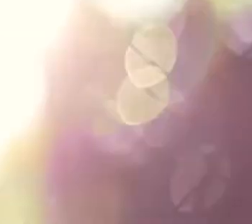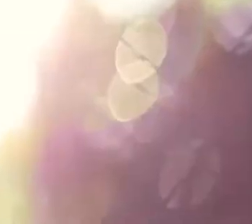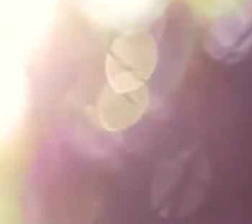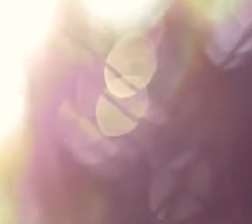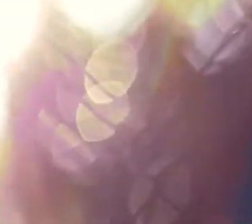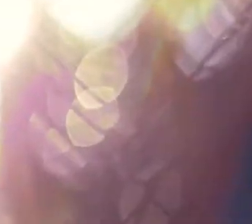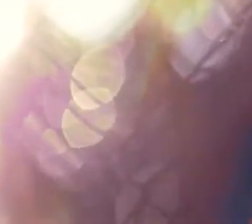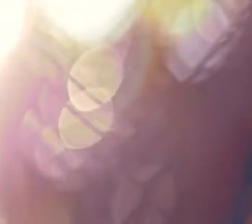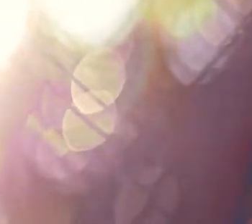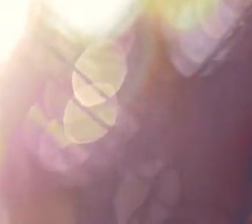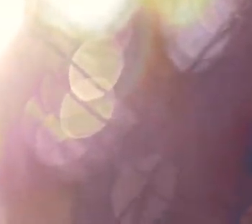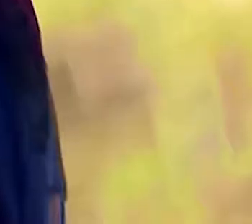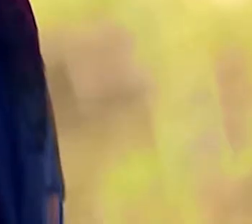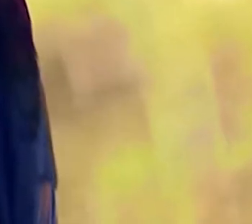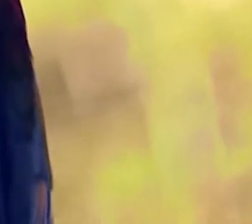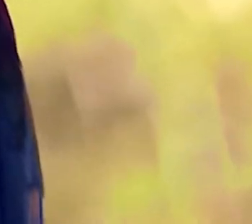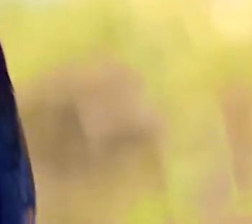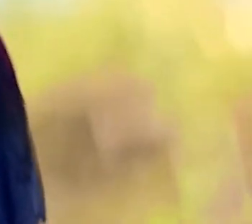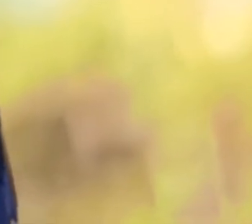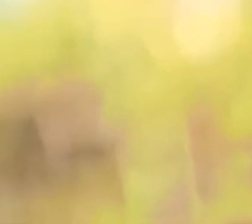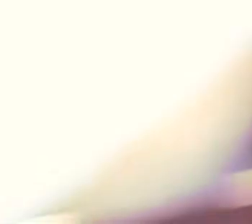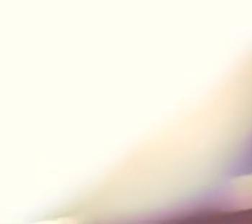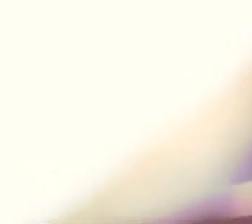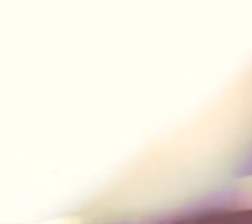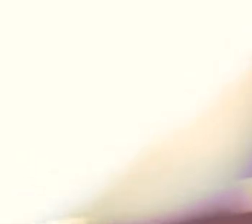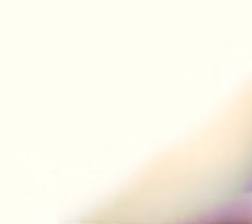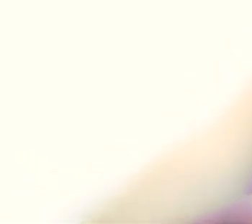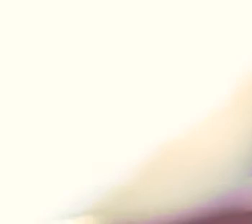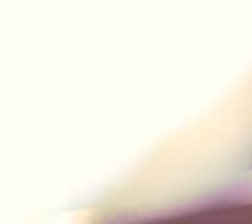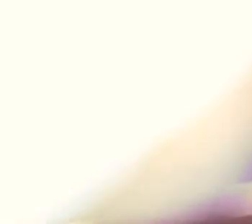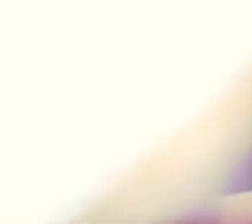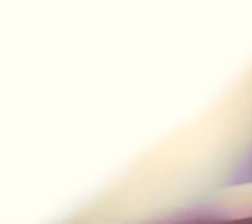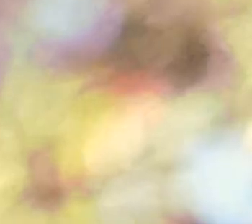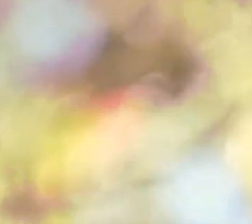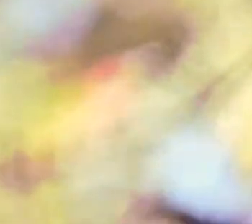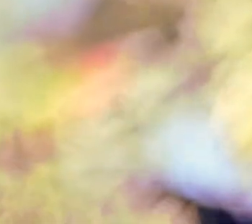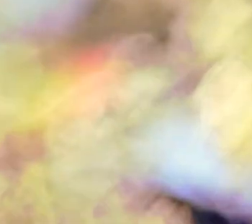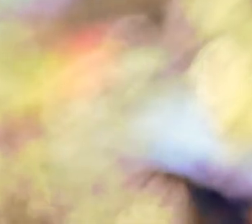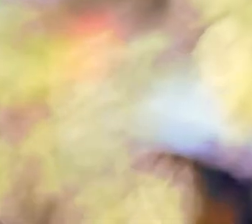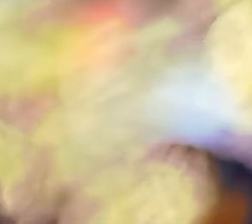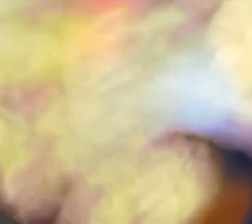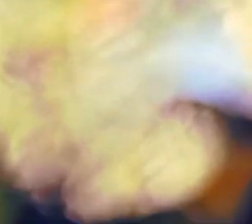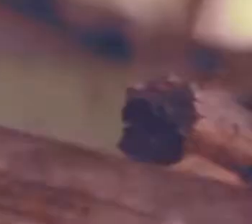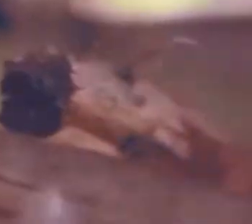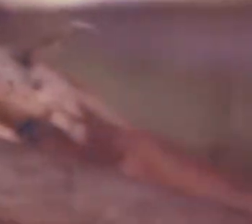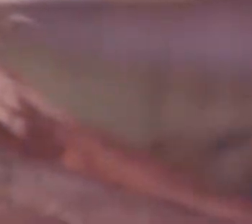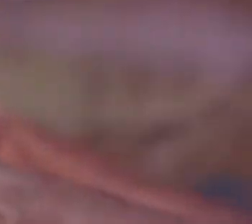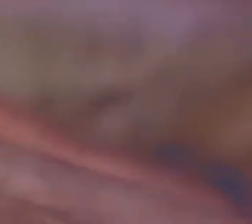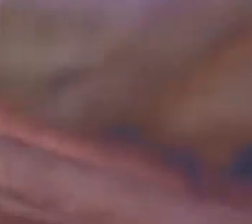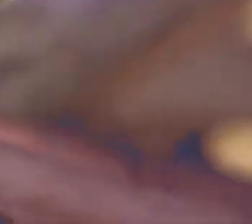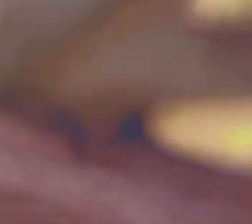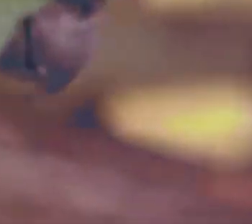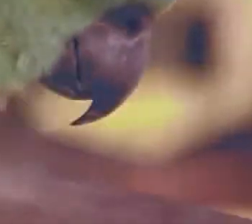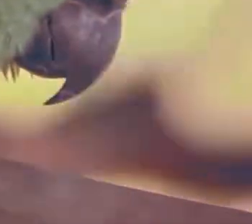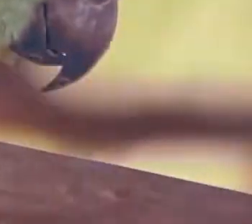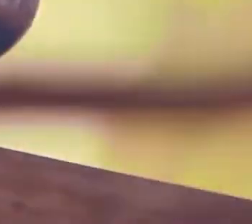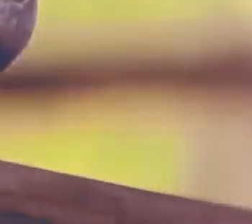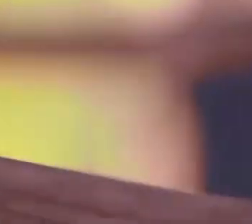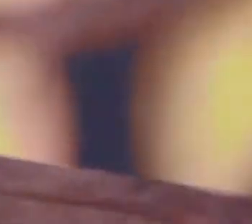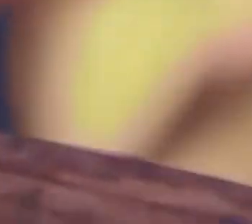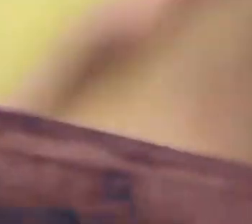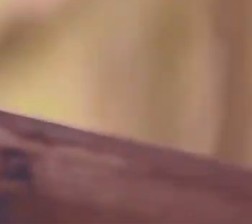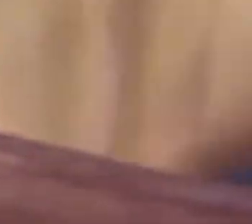muitas outras aves que aqui vivem. A Convidas sustenta programas de conservação e bem-estar da fauna